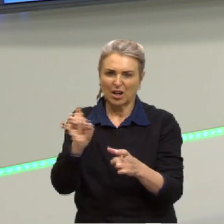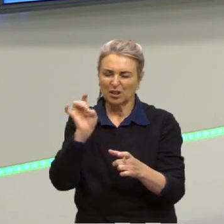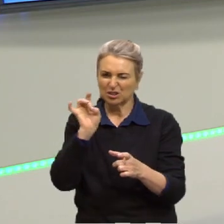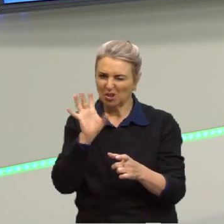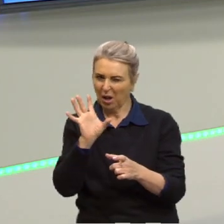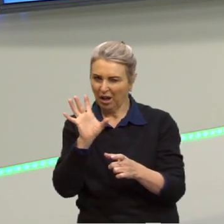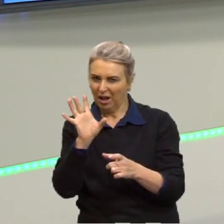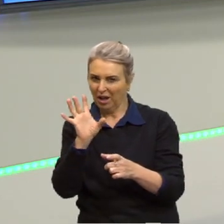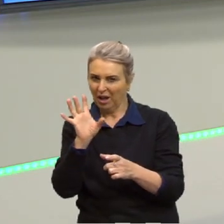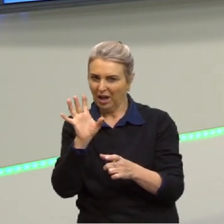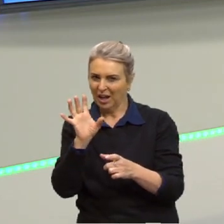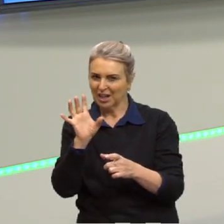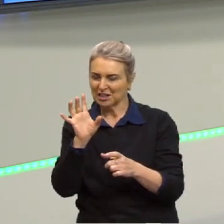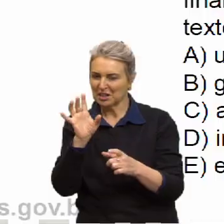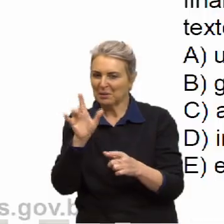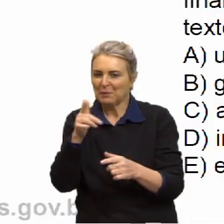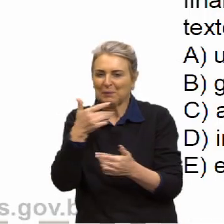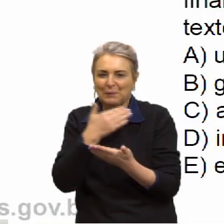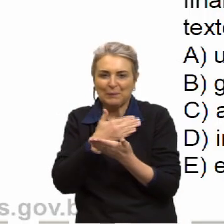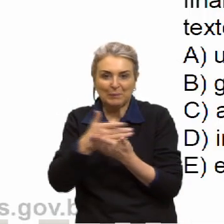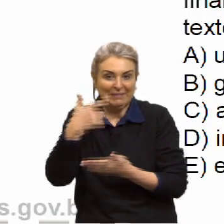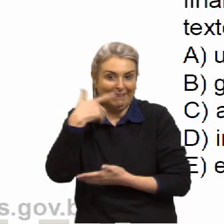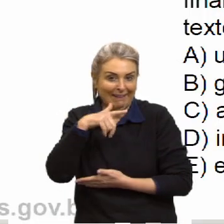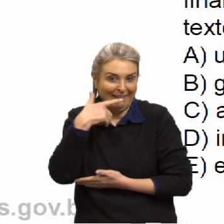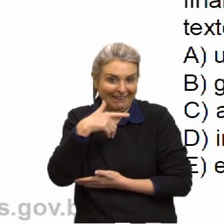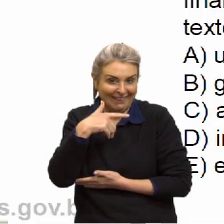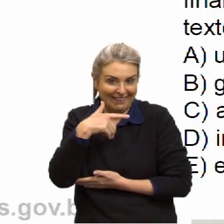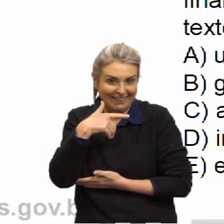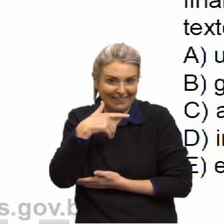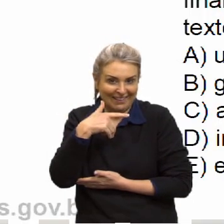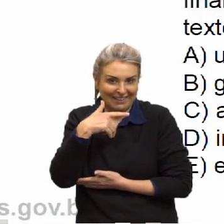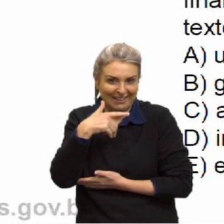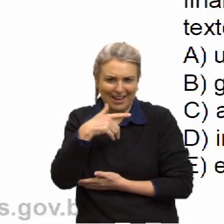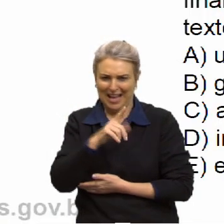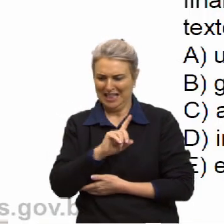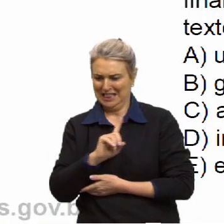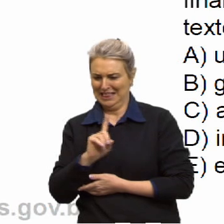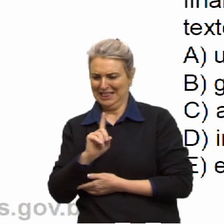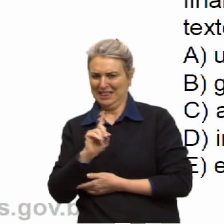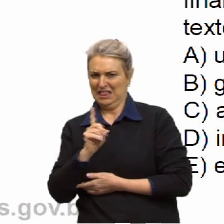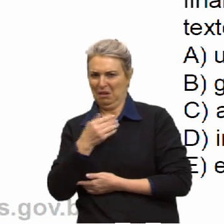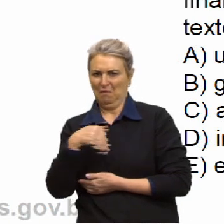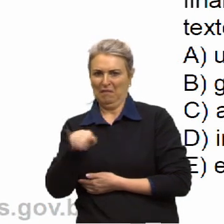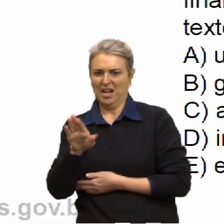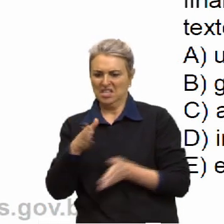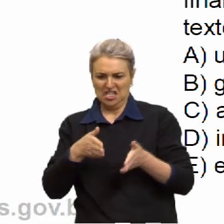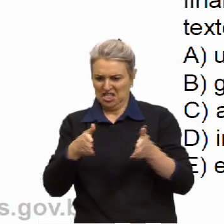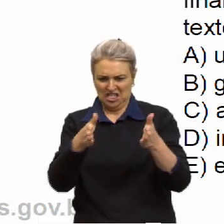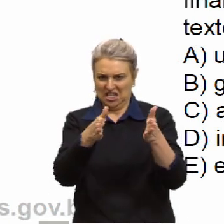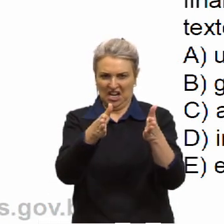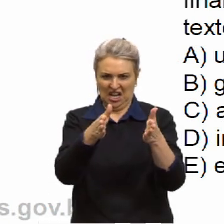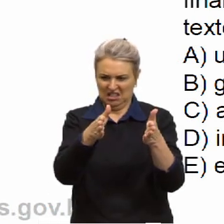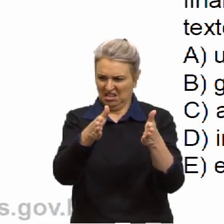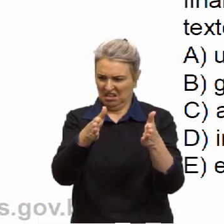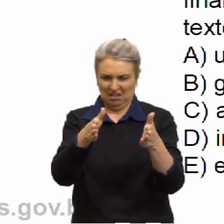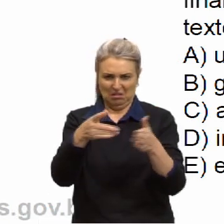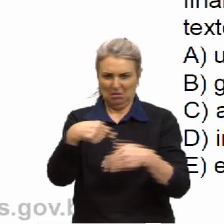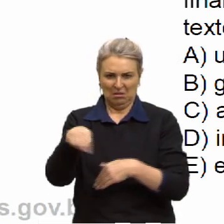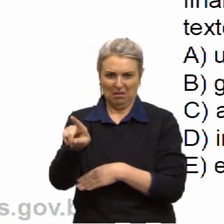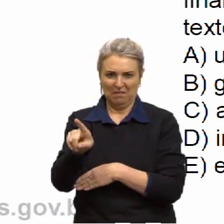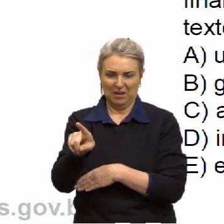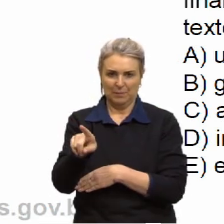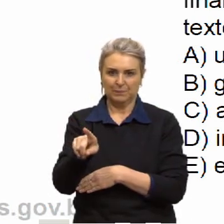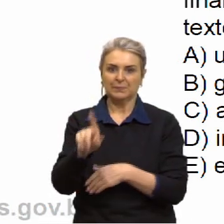só, já provoca... Será que é a negação que provoca a questão do riso ali? Depois, a